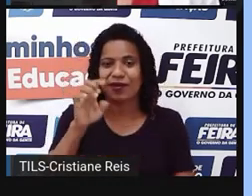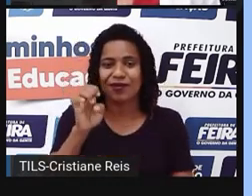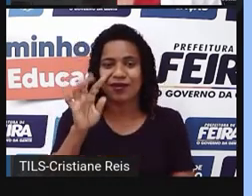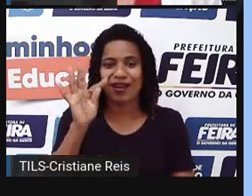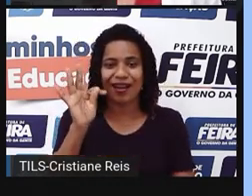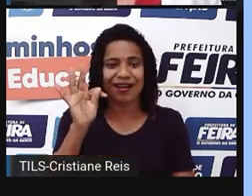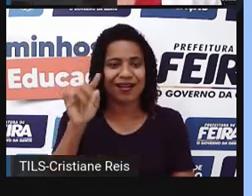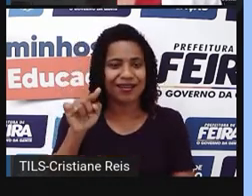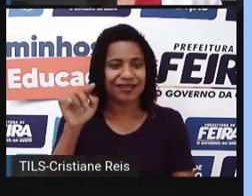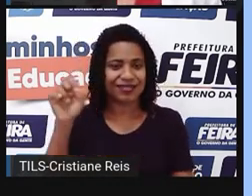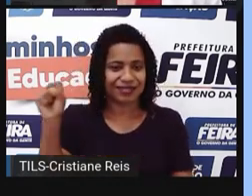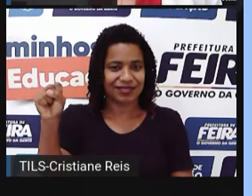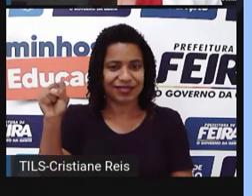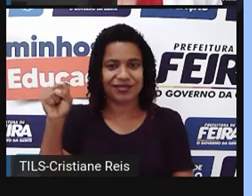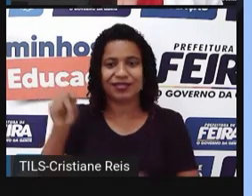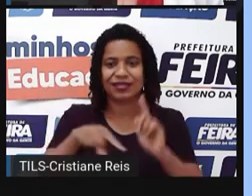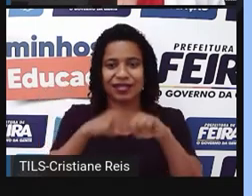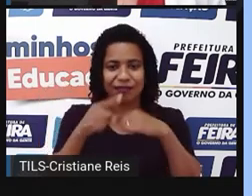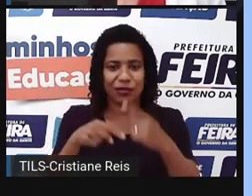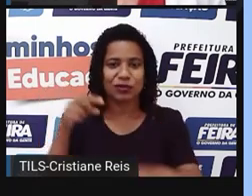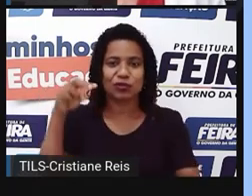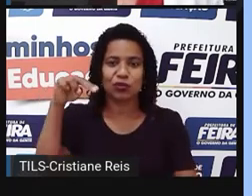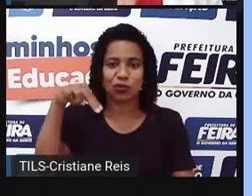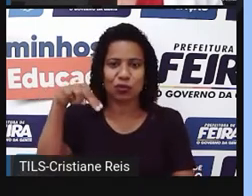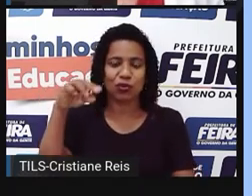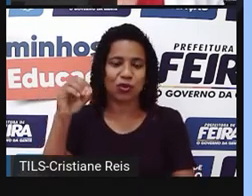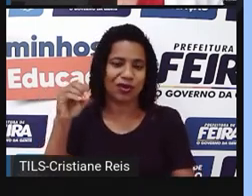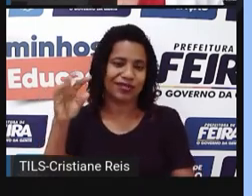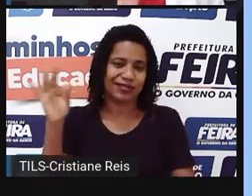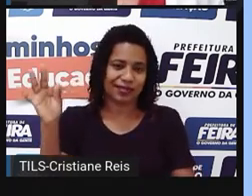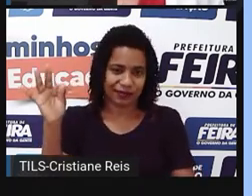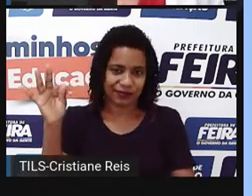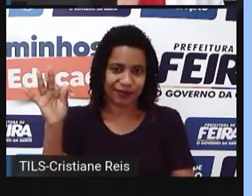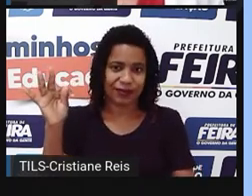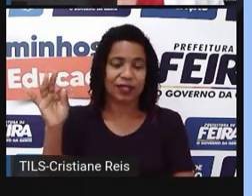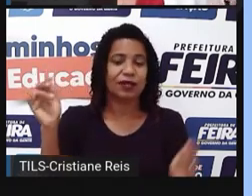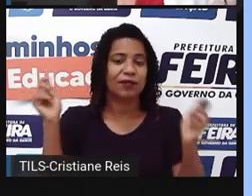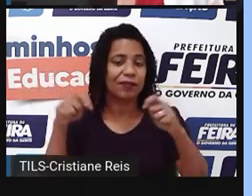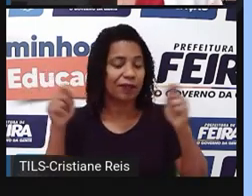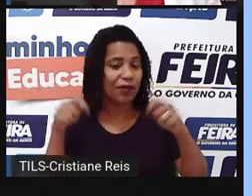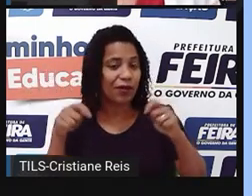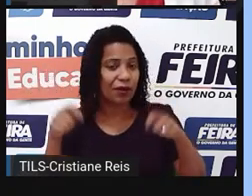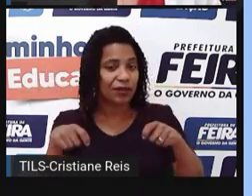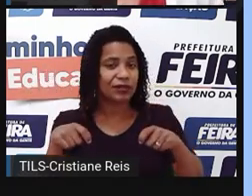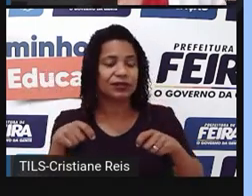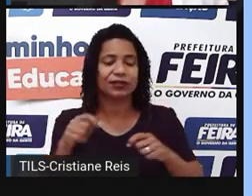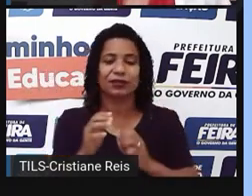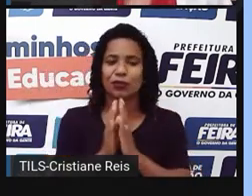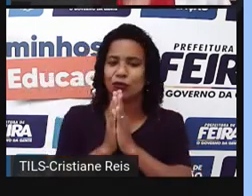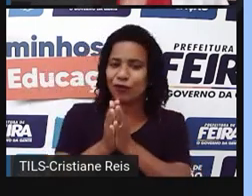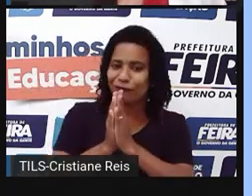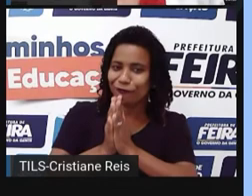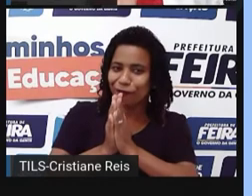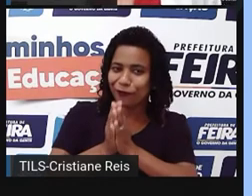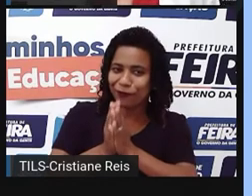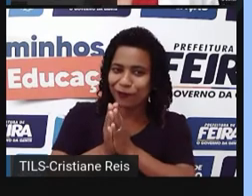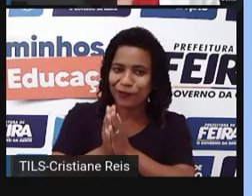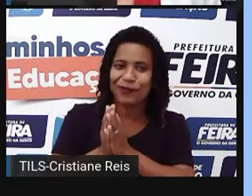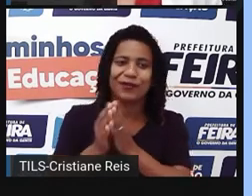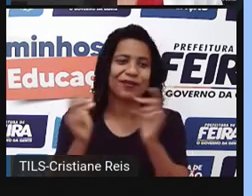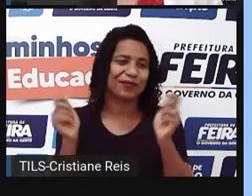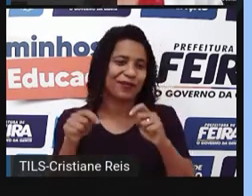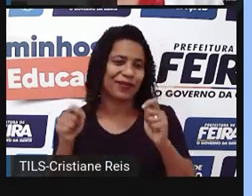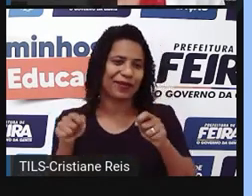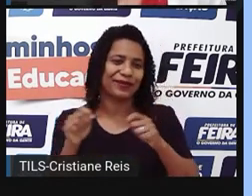partícula not. Mas existe também aquela palavrinha mágica, o please, por favor, que a gente